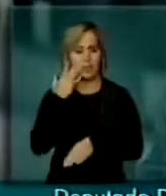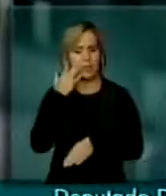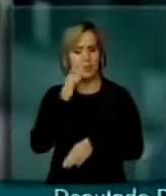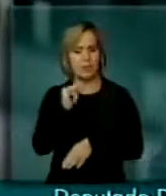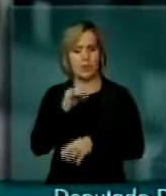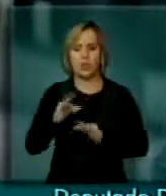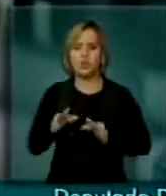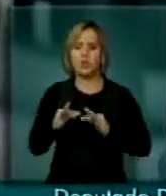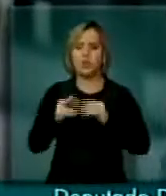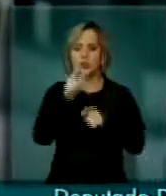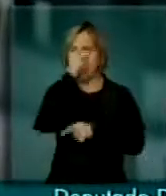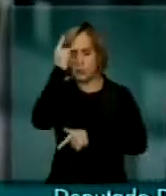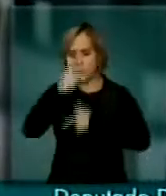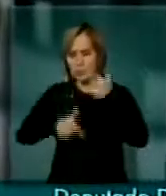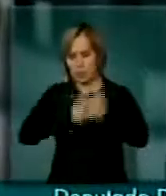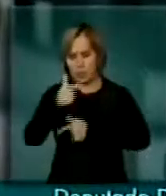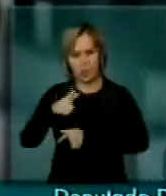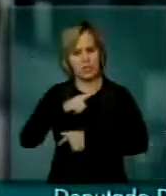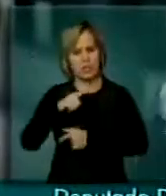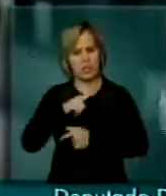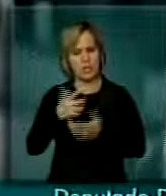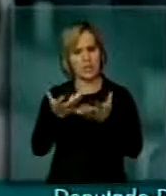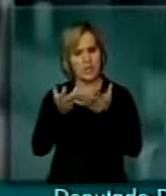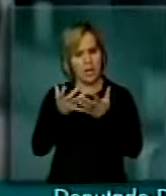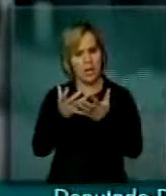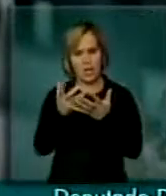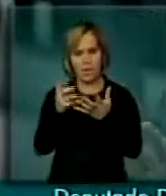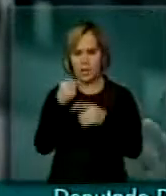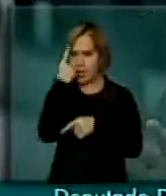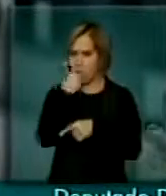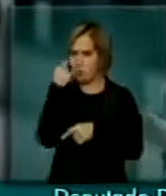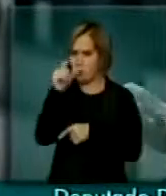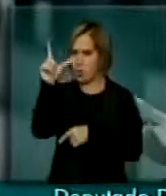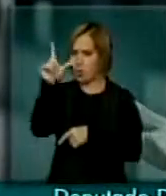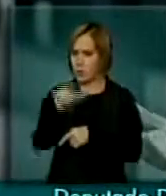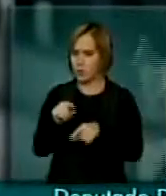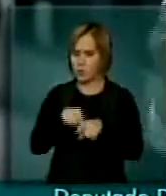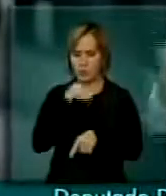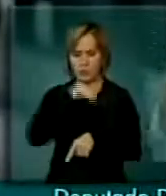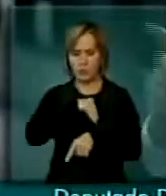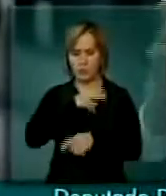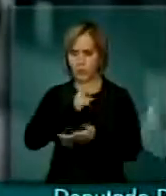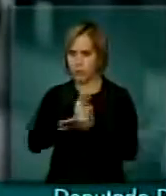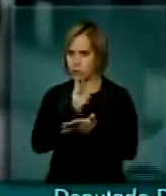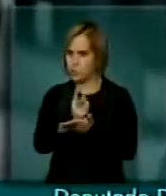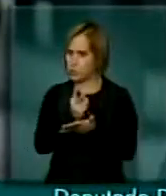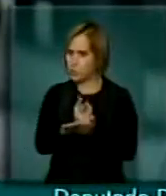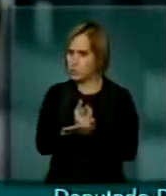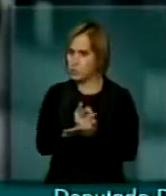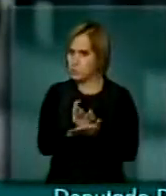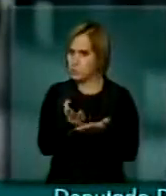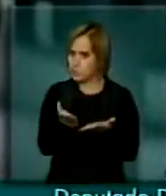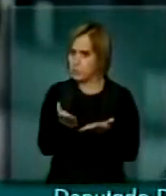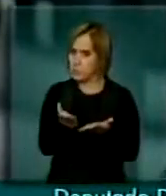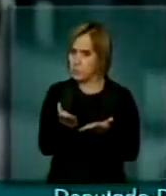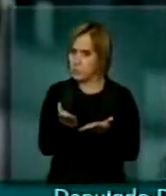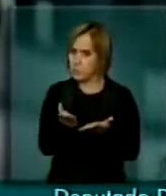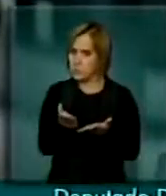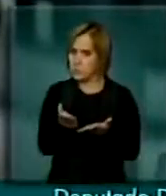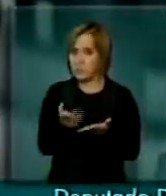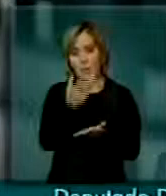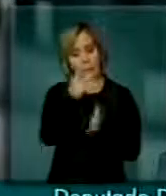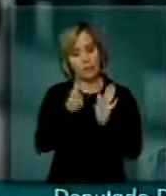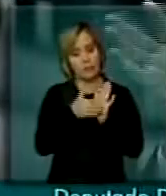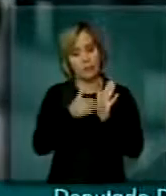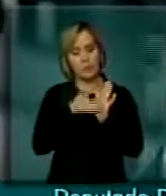estão convictos, e todos querem a redução com a manutenção do salário. Essa é a redução com a manutenção do